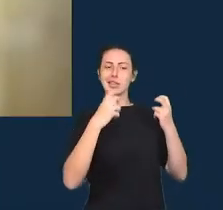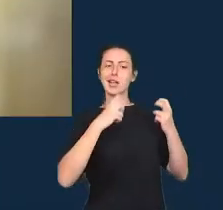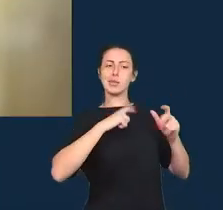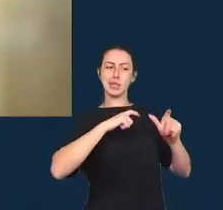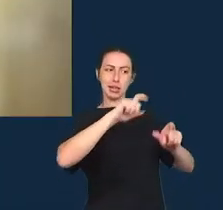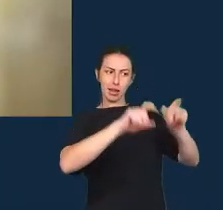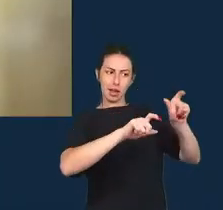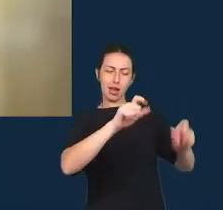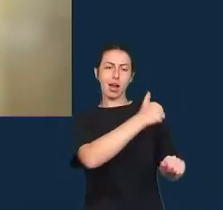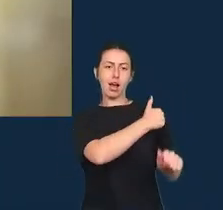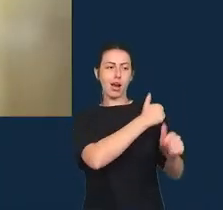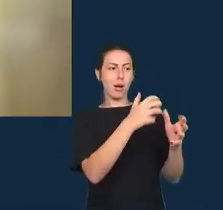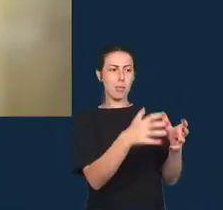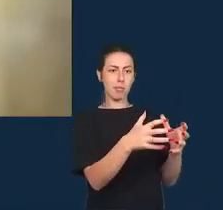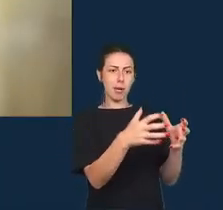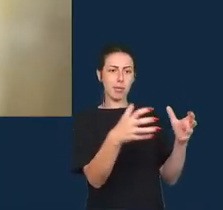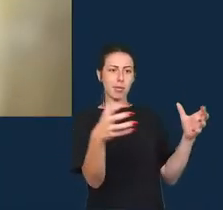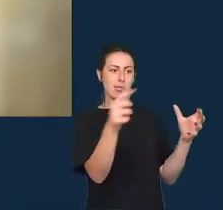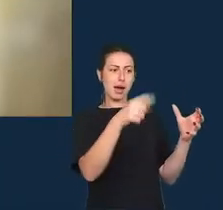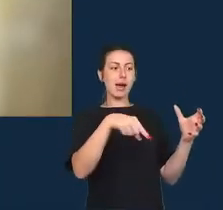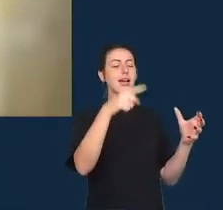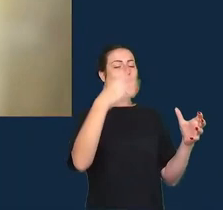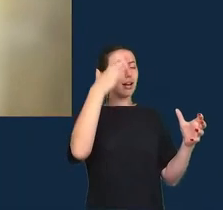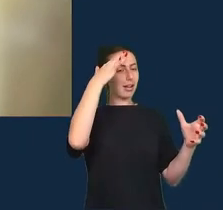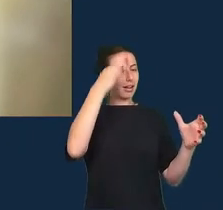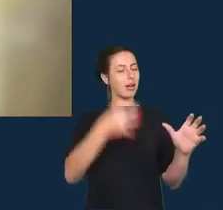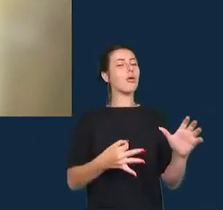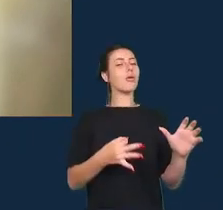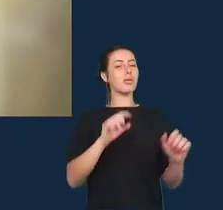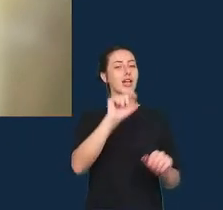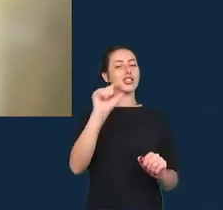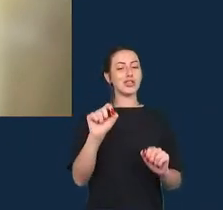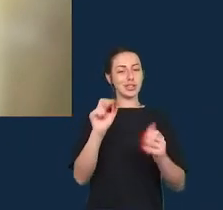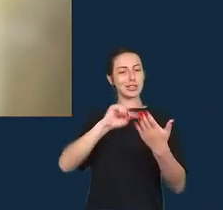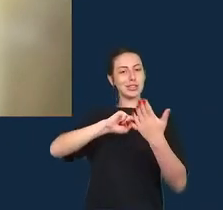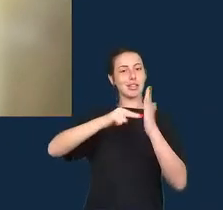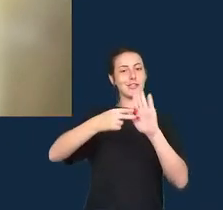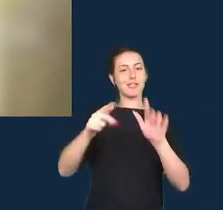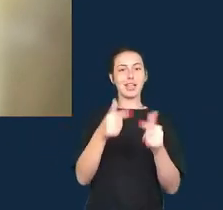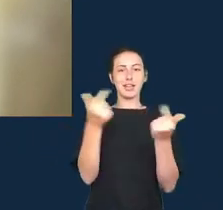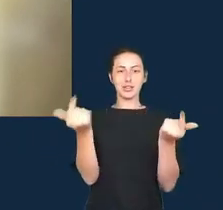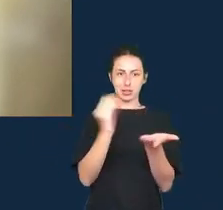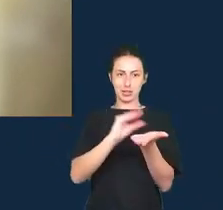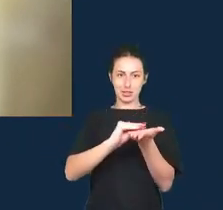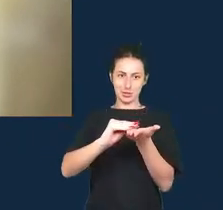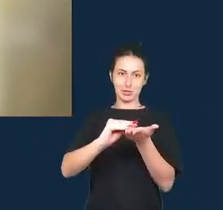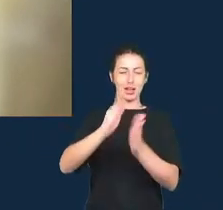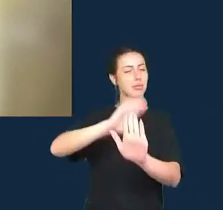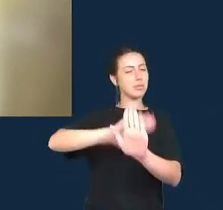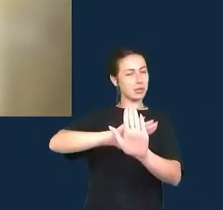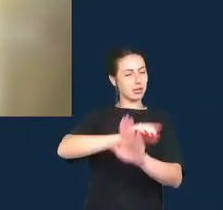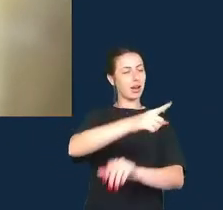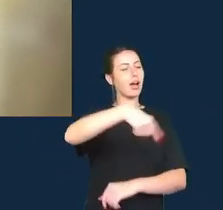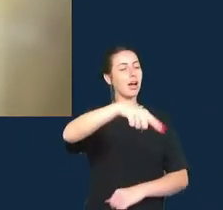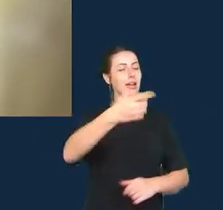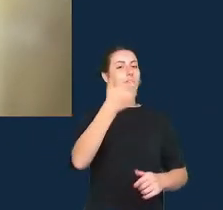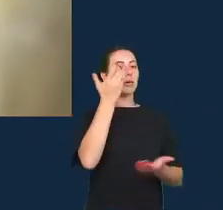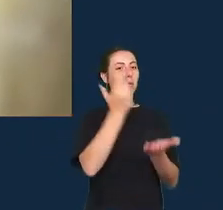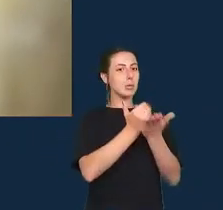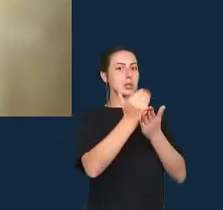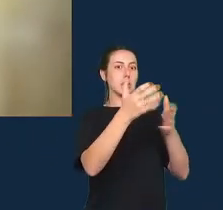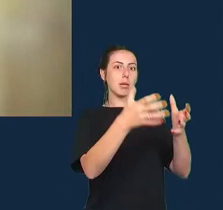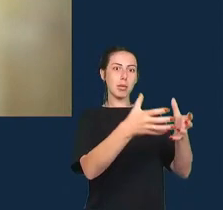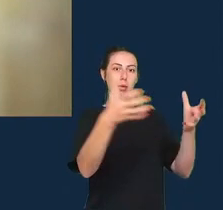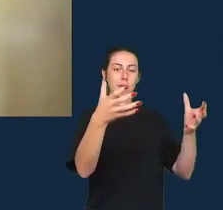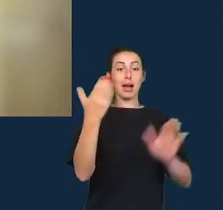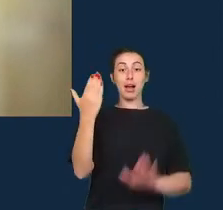entendem o que o jornalismo de dados é tipo nos primeiros dois anos um terço da turma